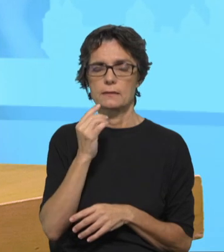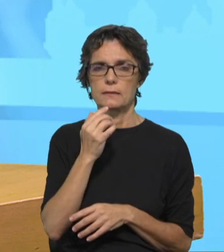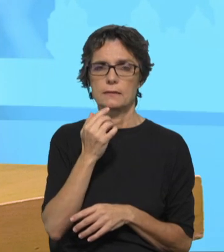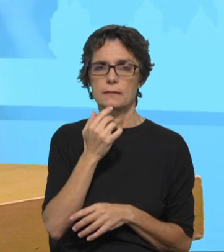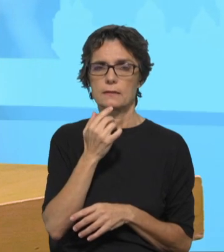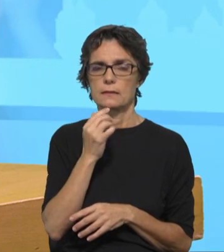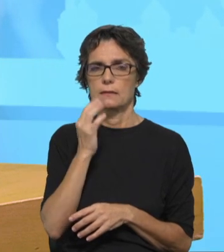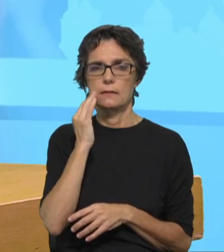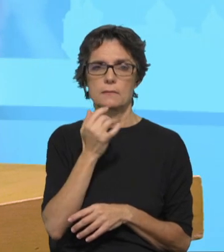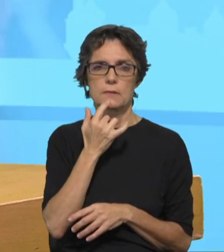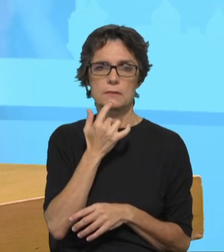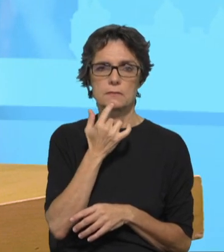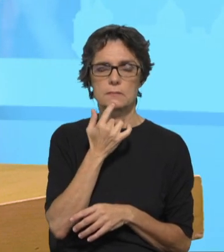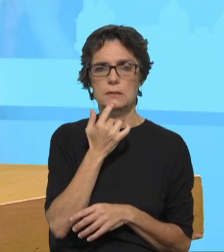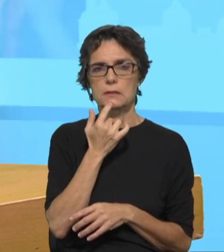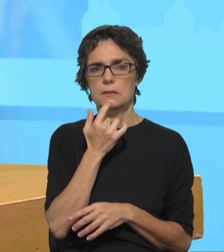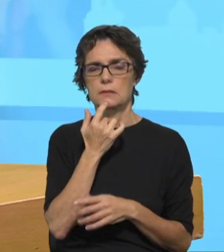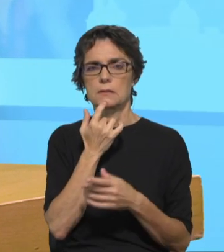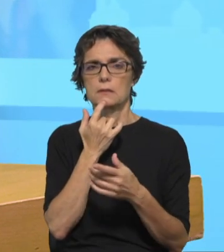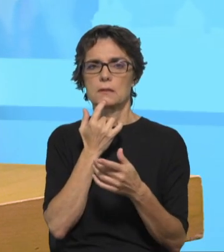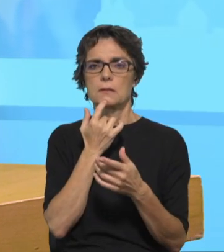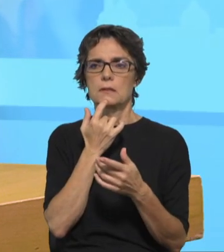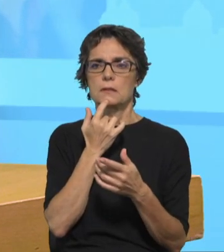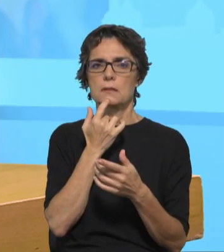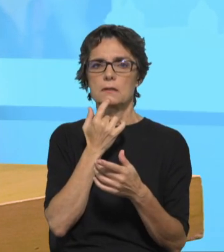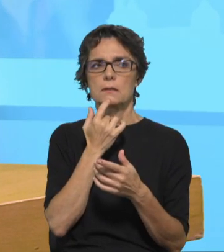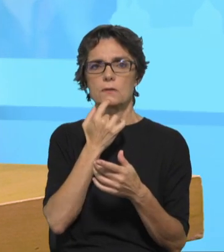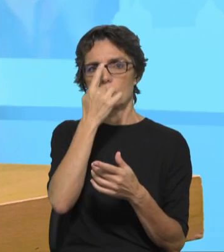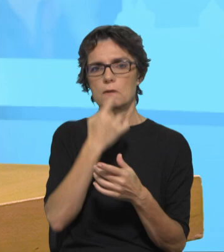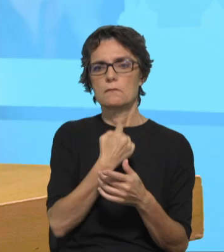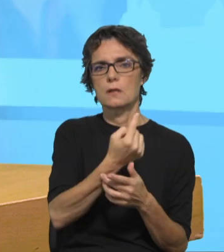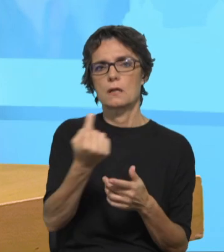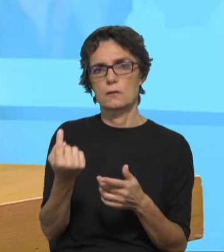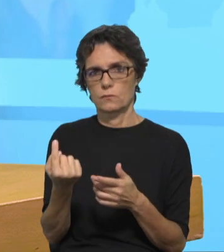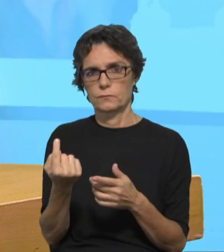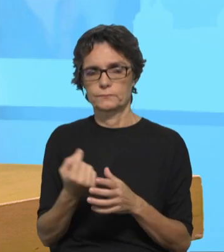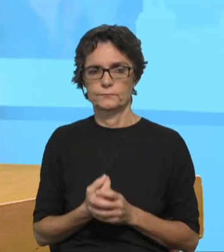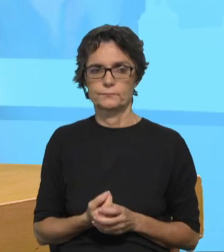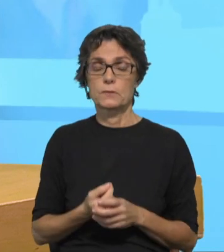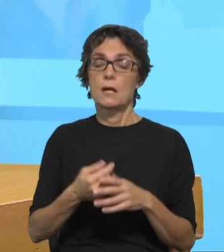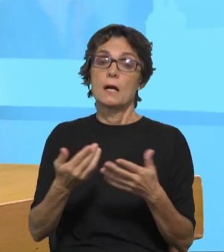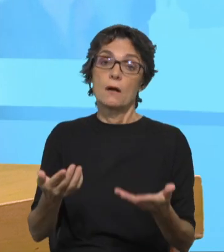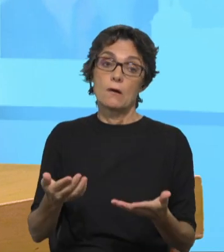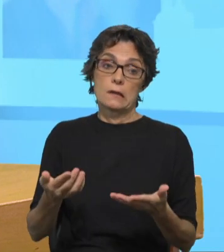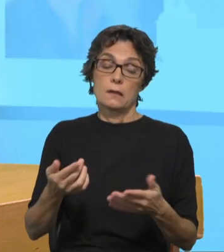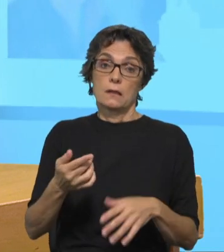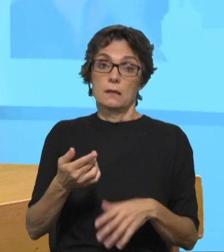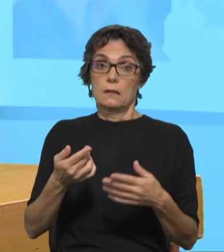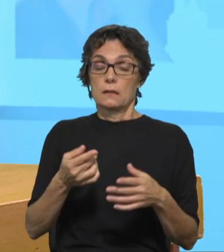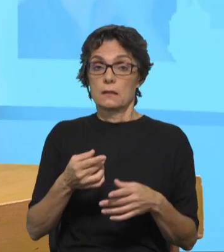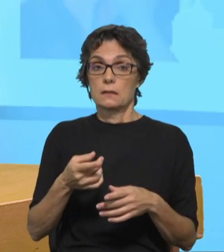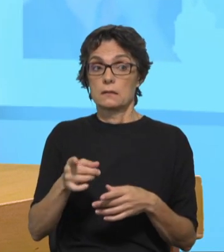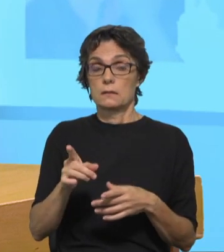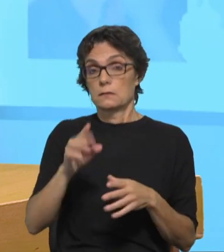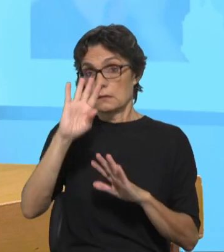Claro, abrindo as inscrições da catequese, os problemas são sempre os mesmos. As escolas mudam os horários, os